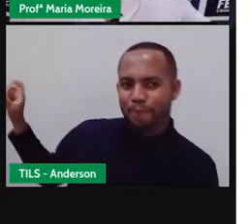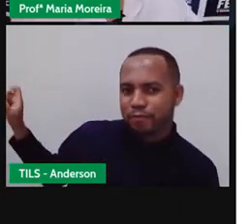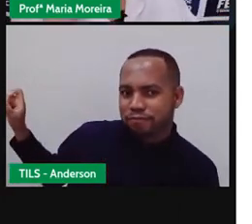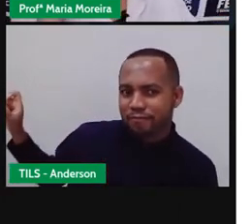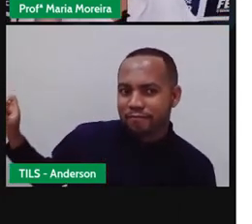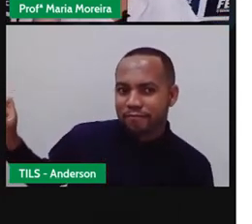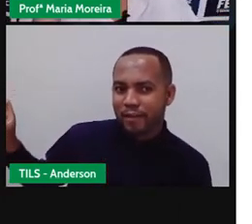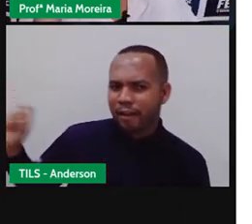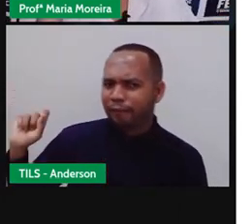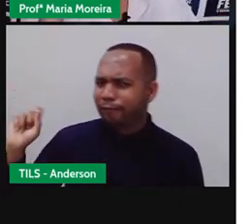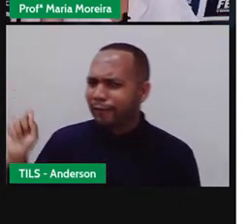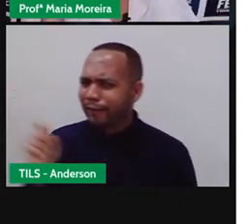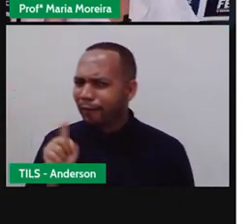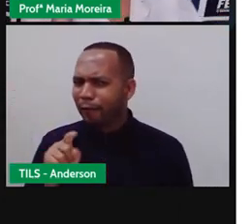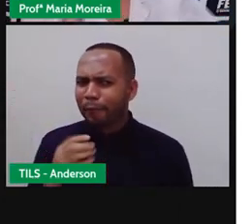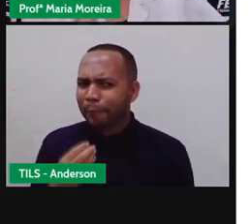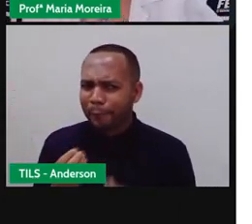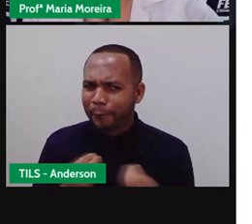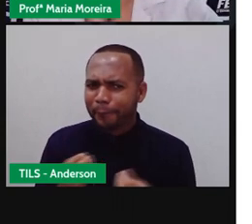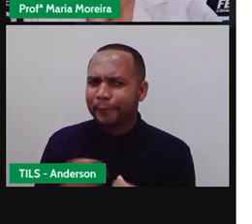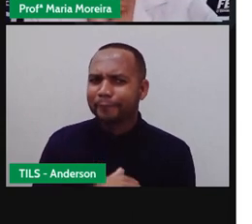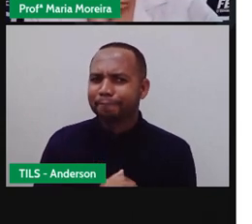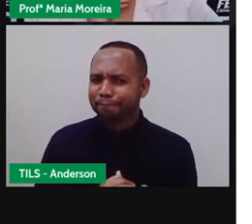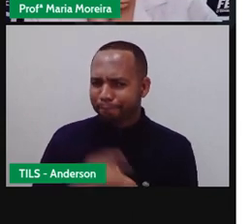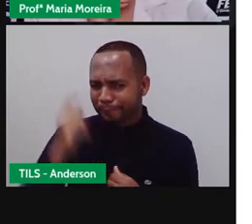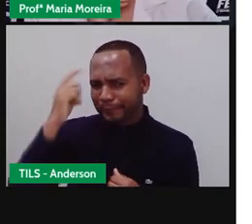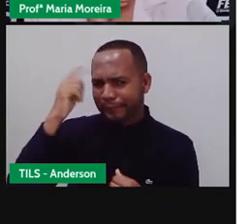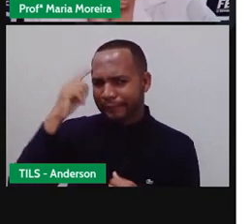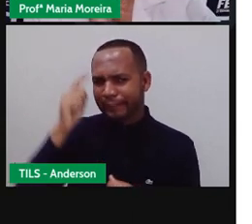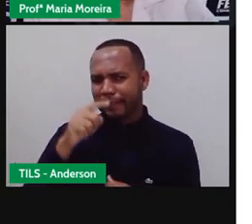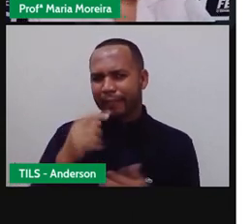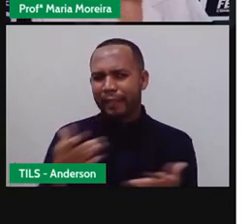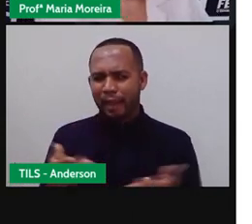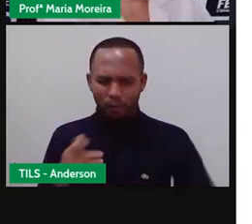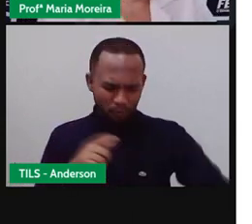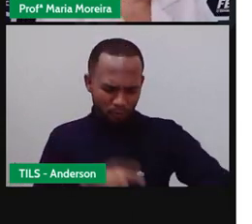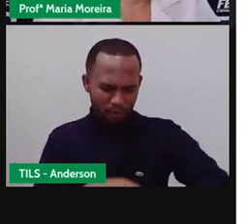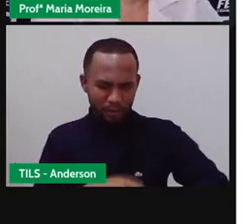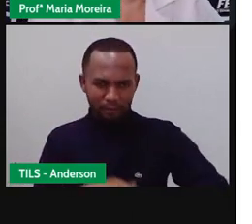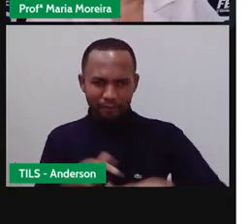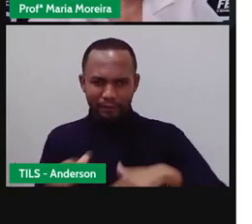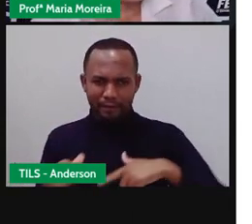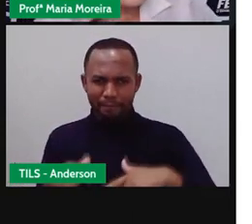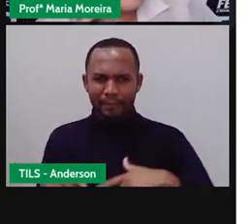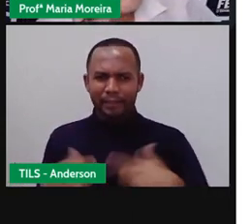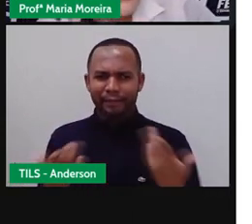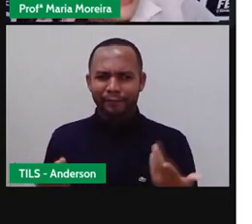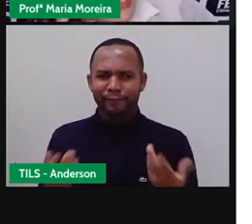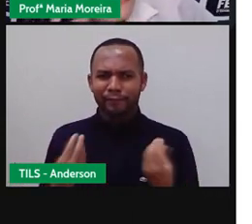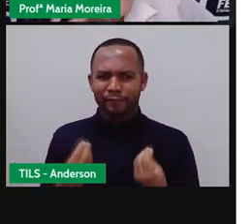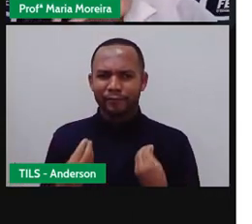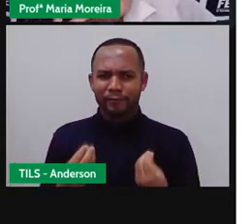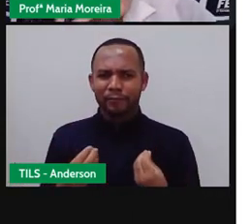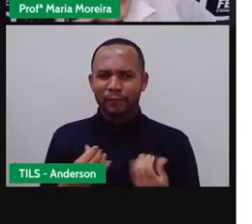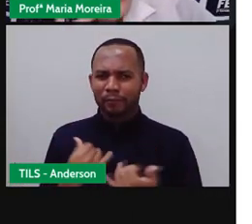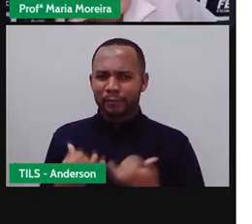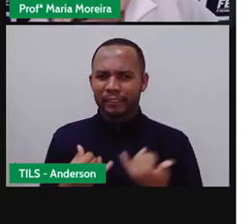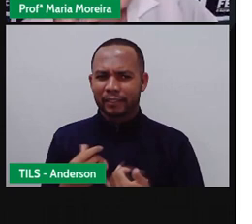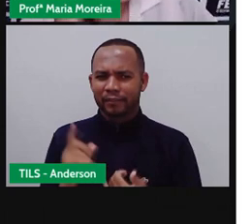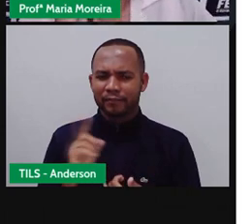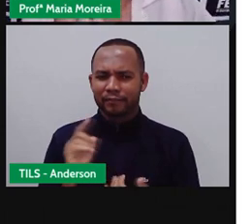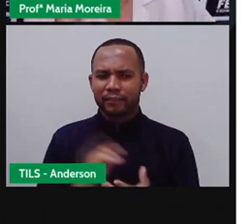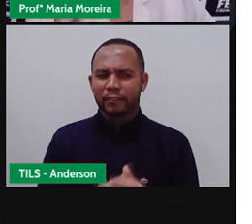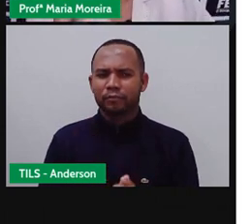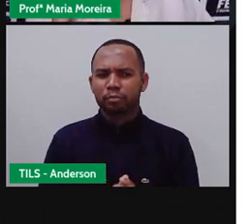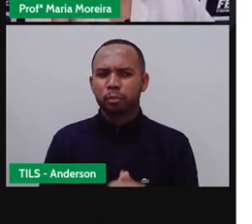Postei, Provanha lá na Seduc vai e pensa, hummm, e liga. Ô, Maria, por que é que você não